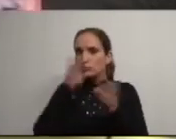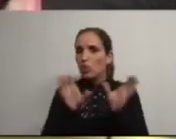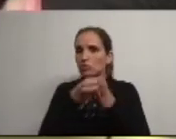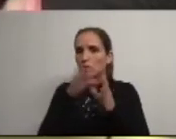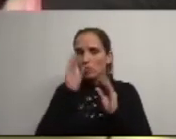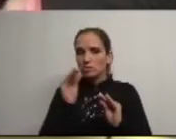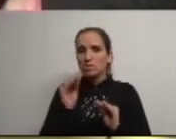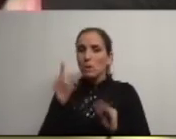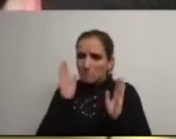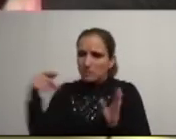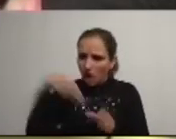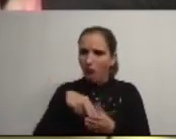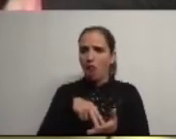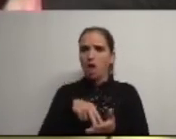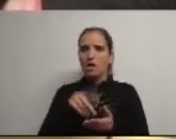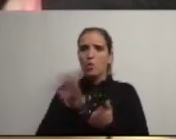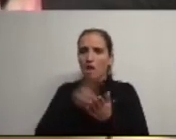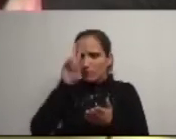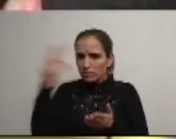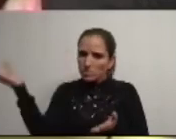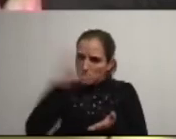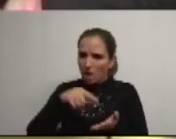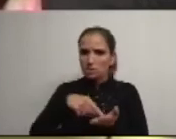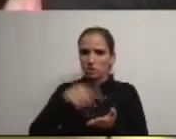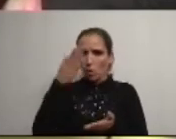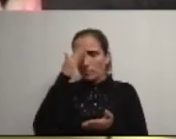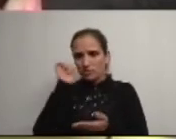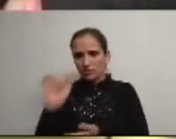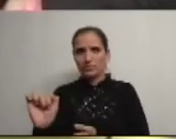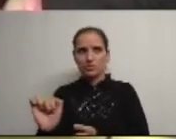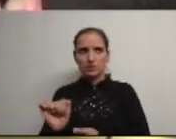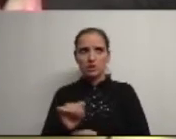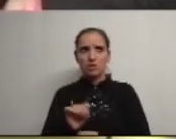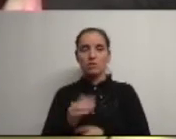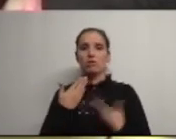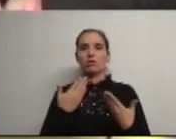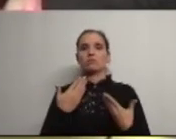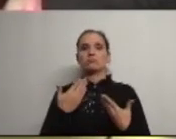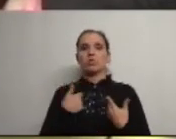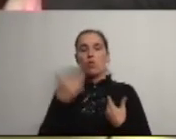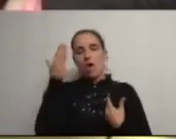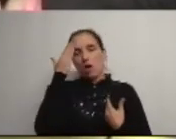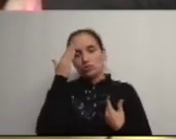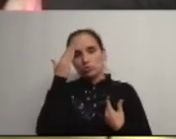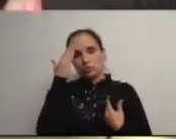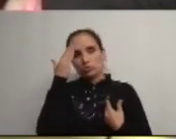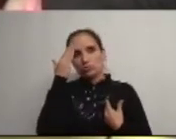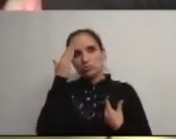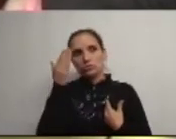educação têm de estar têm de ser reforçadas as suas competências agora eu acho que